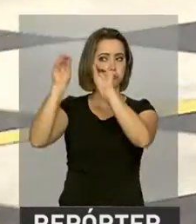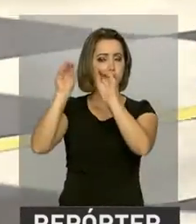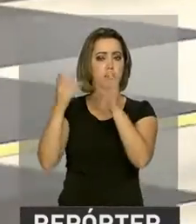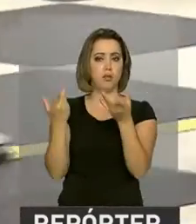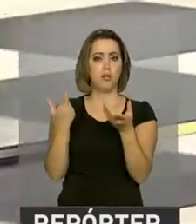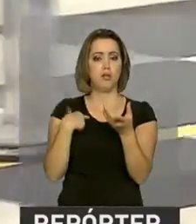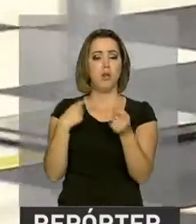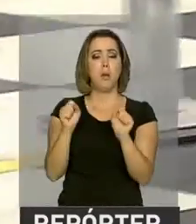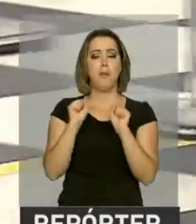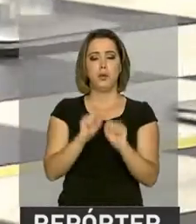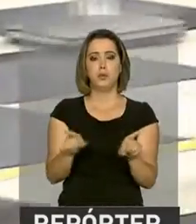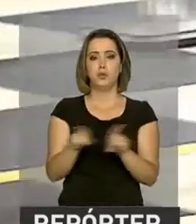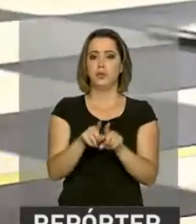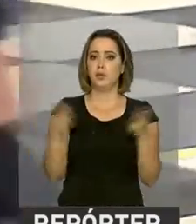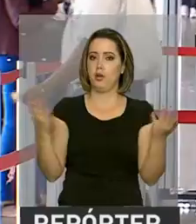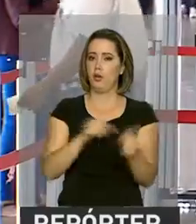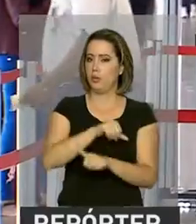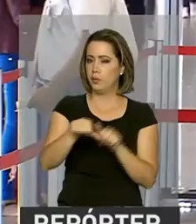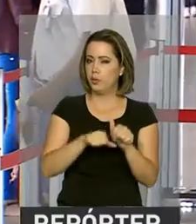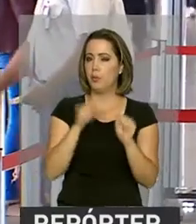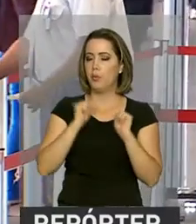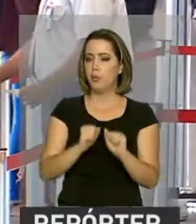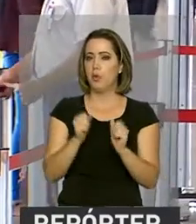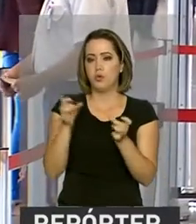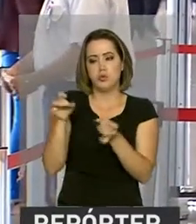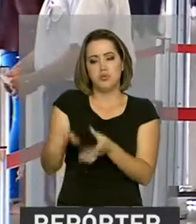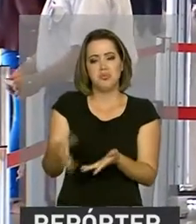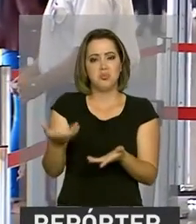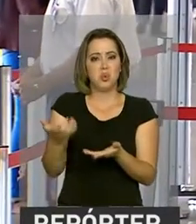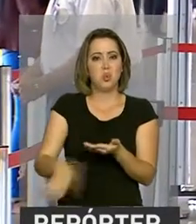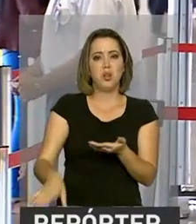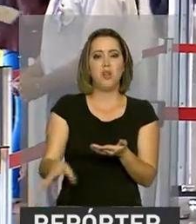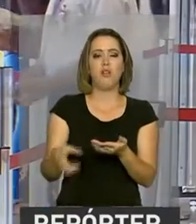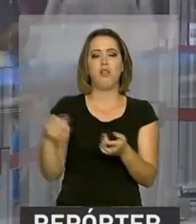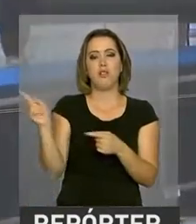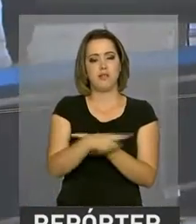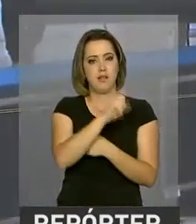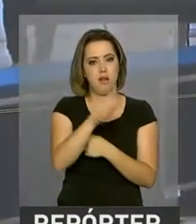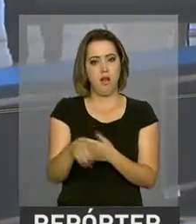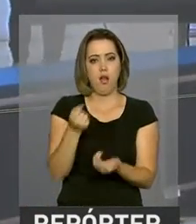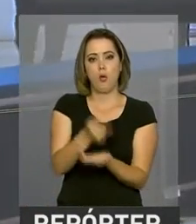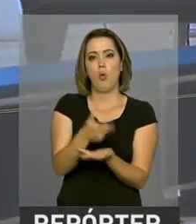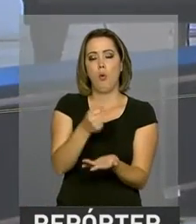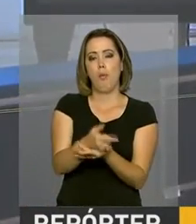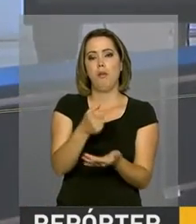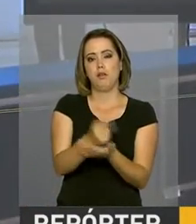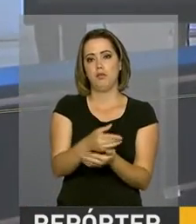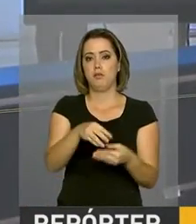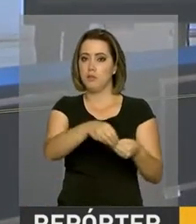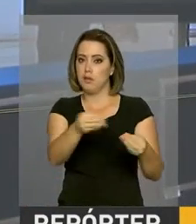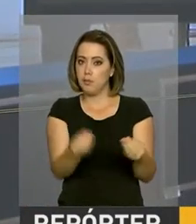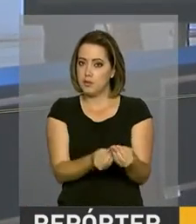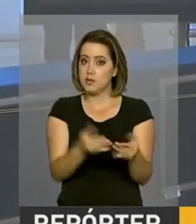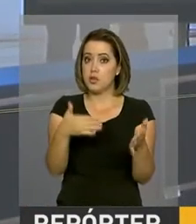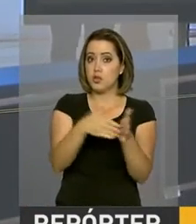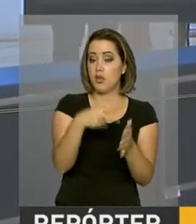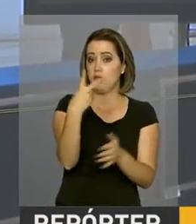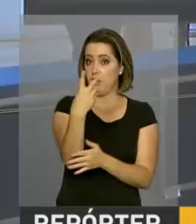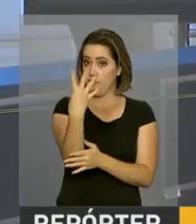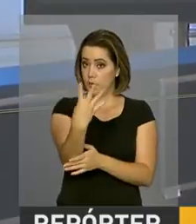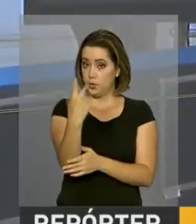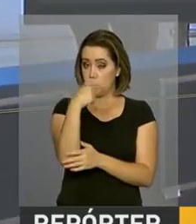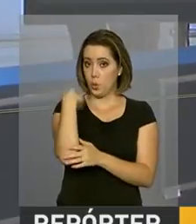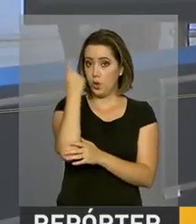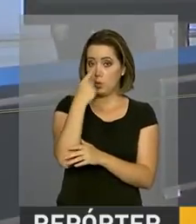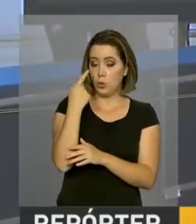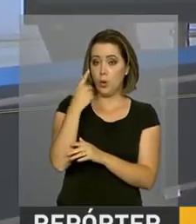compra da passagem sem multa, em até 24 horas após a compra. E passageiros que tiverem dúvidas podem acessar a